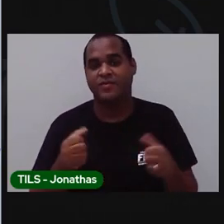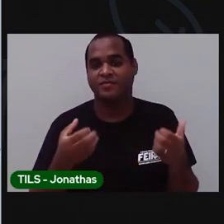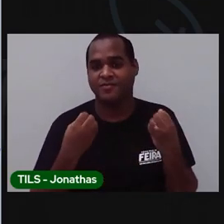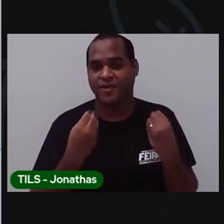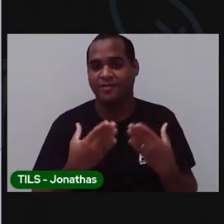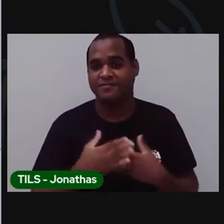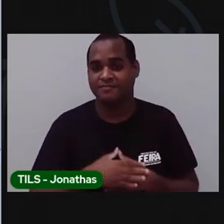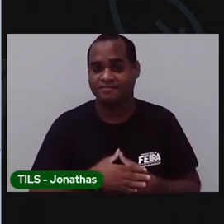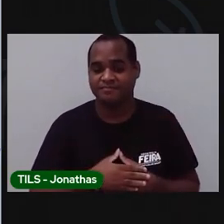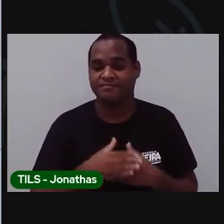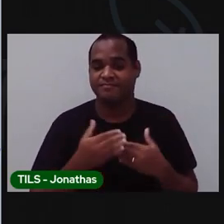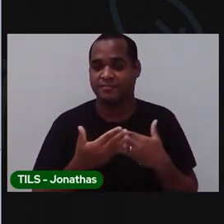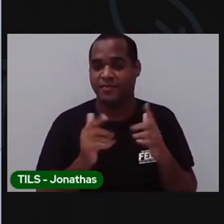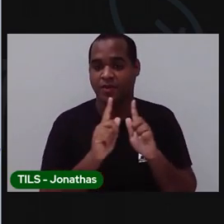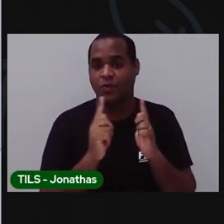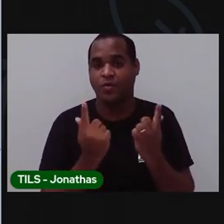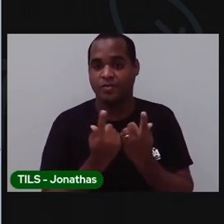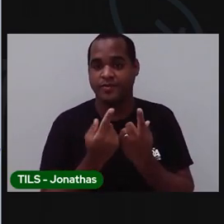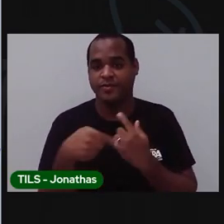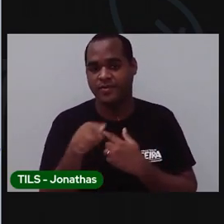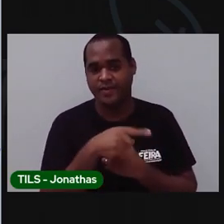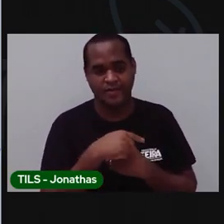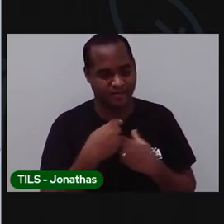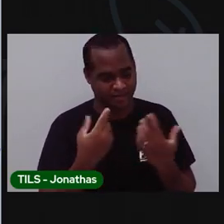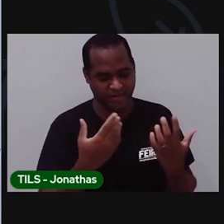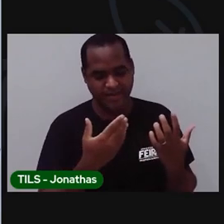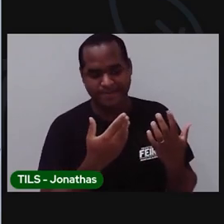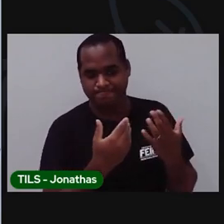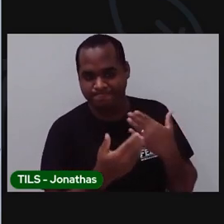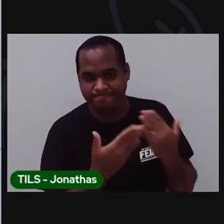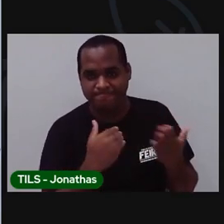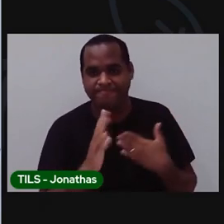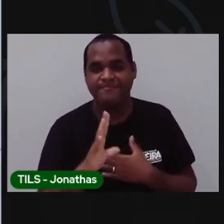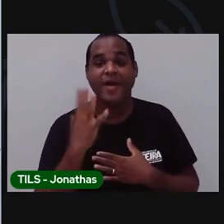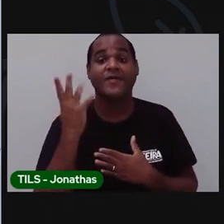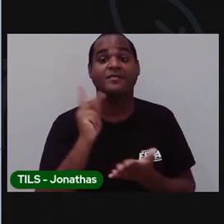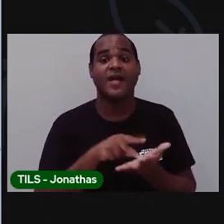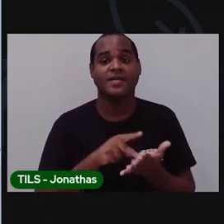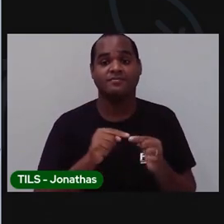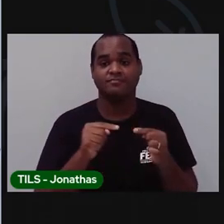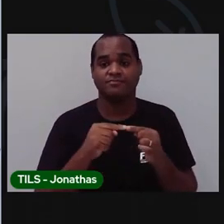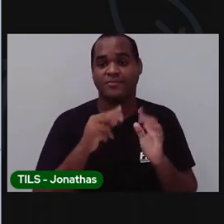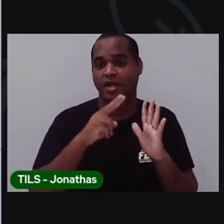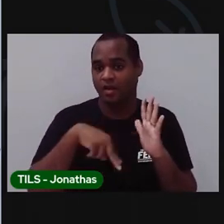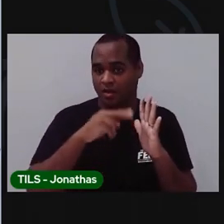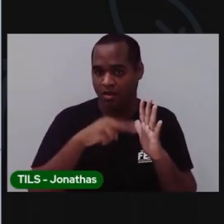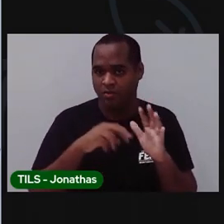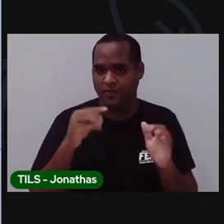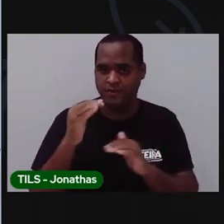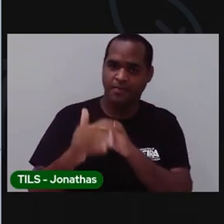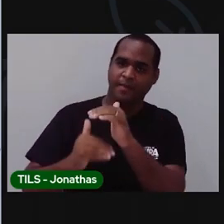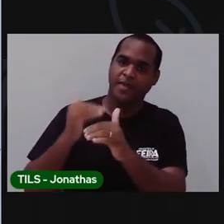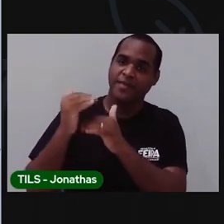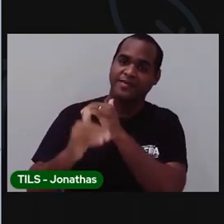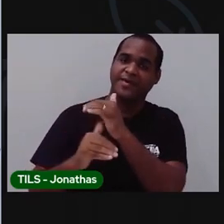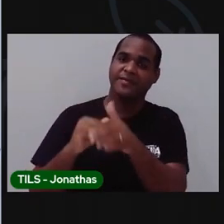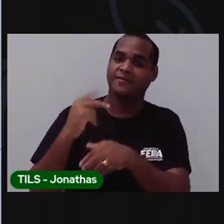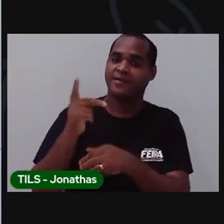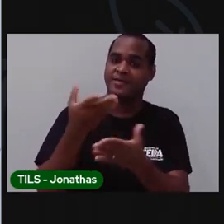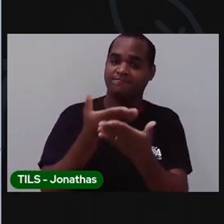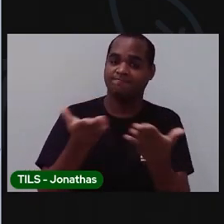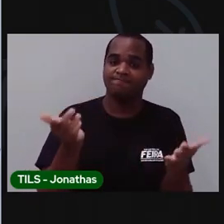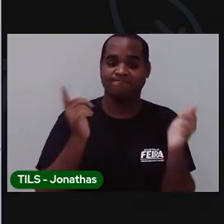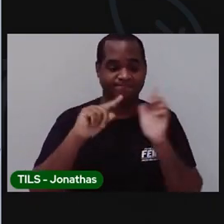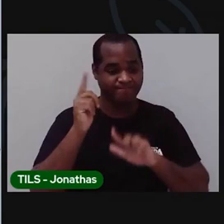No nosso clubinho. O que nós vamos comemorar. É a leitura que vocês desenvolveram. O que vocês